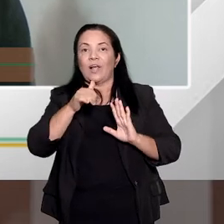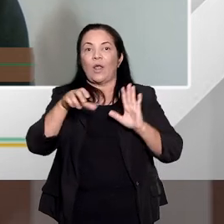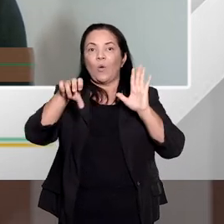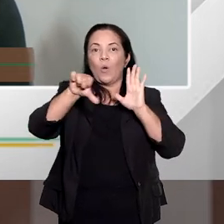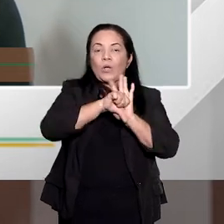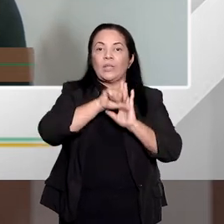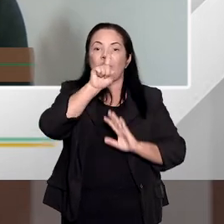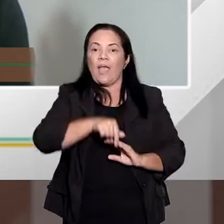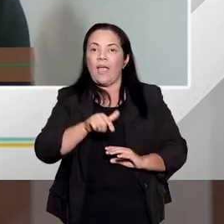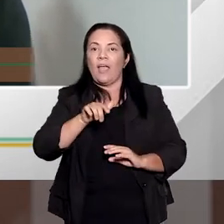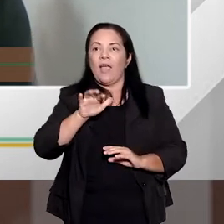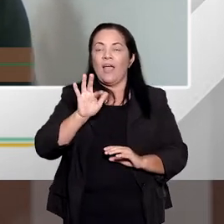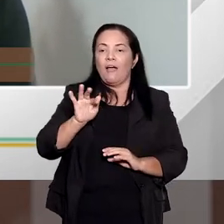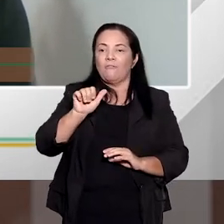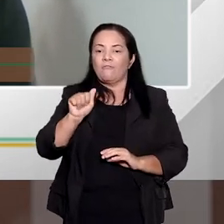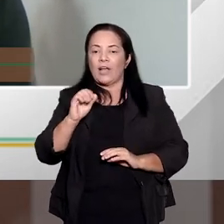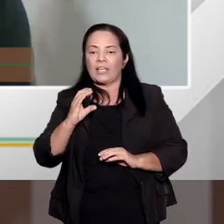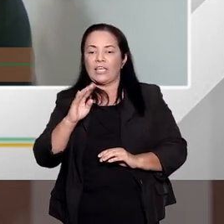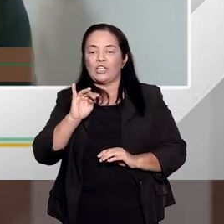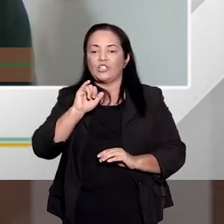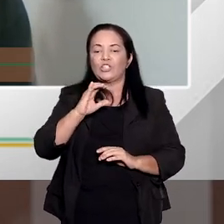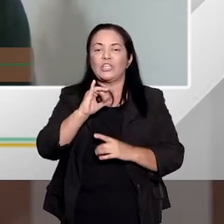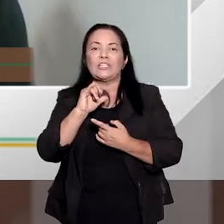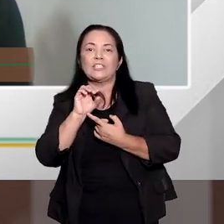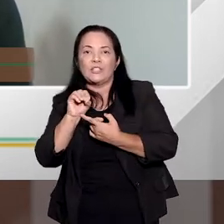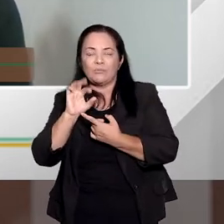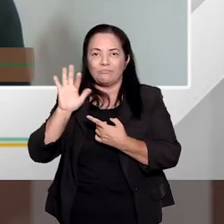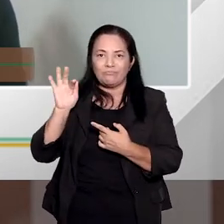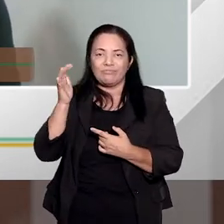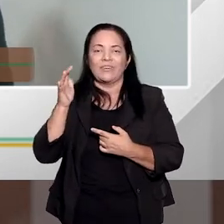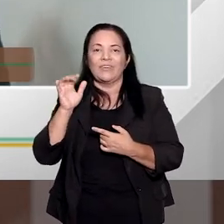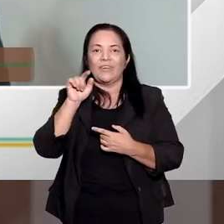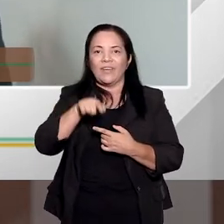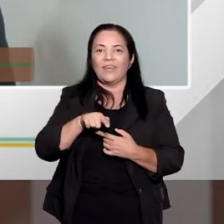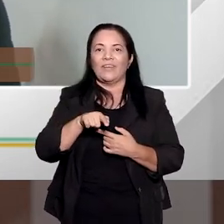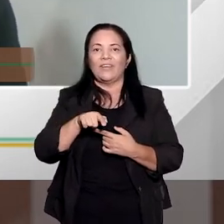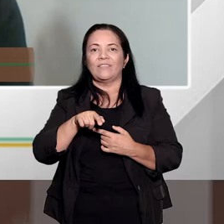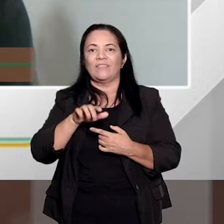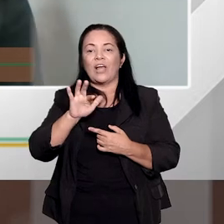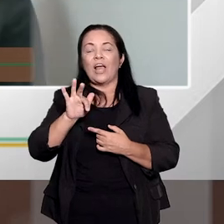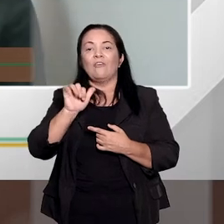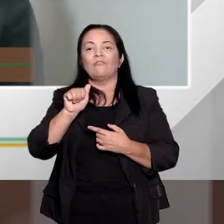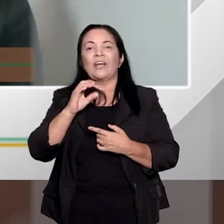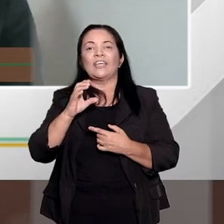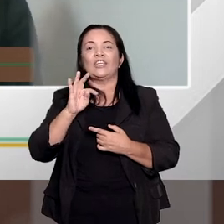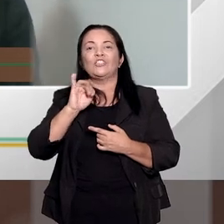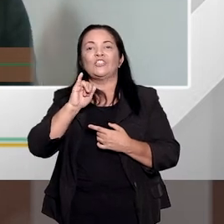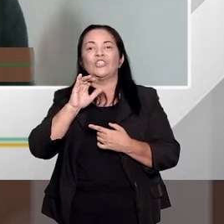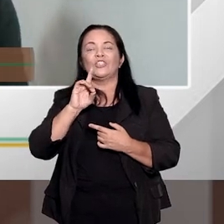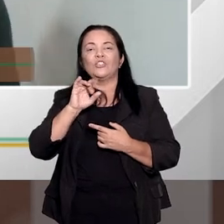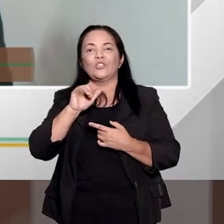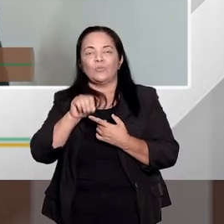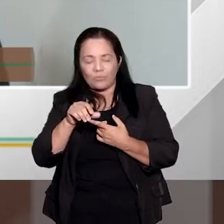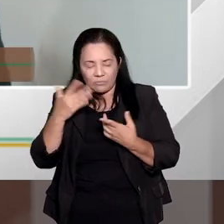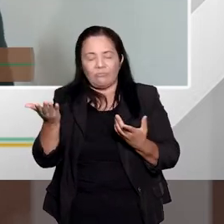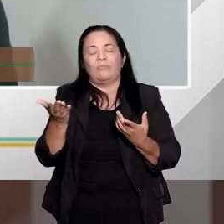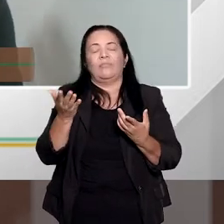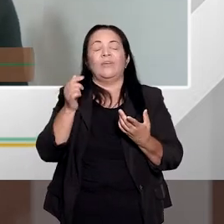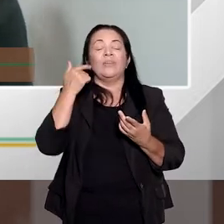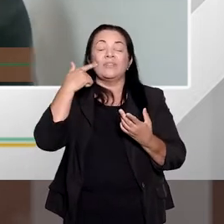antijurídico e culpável. Então, culpabilidade nesse conceito de crime tem a ver com você ali